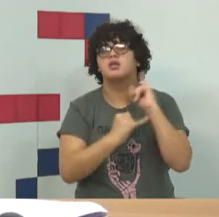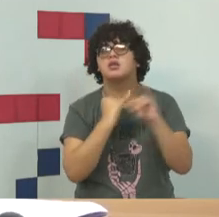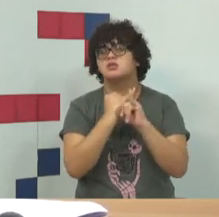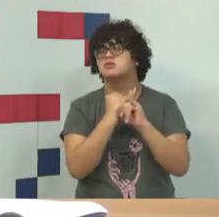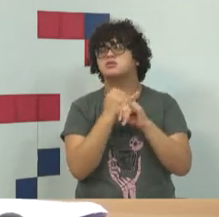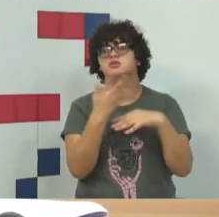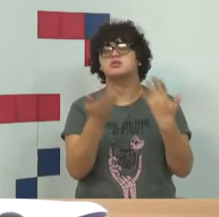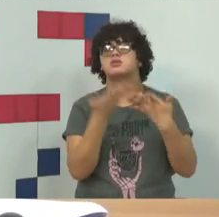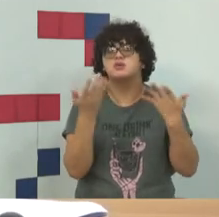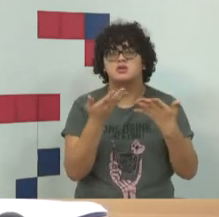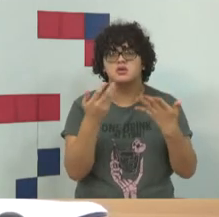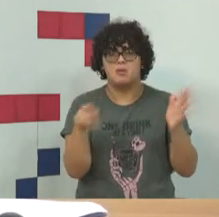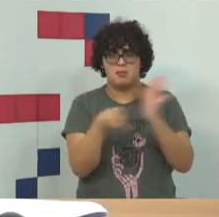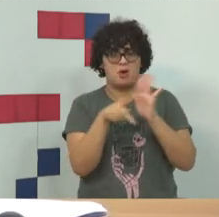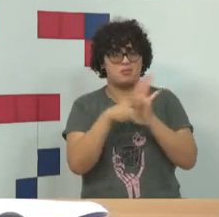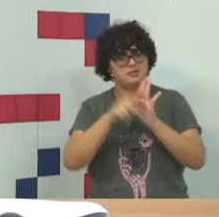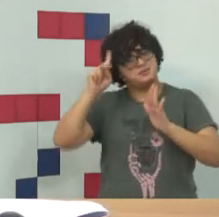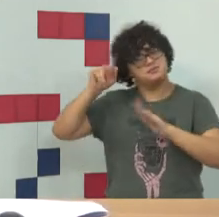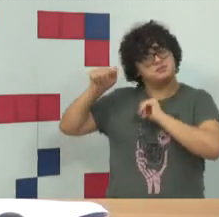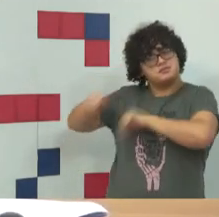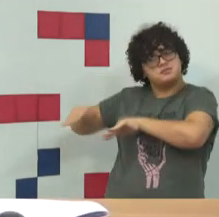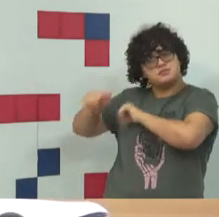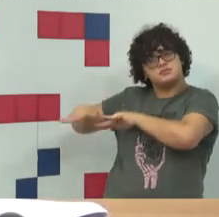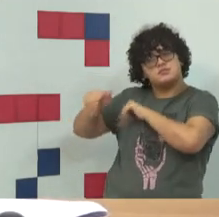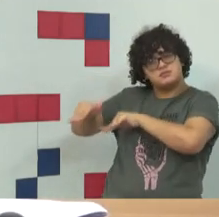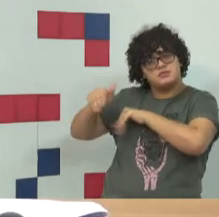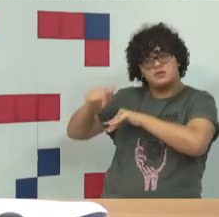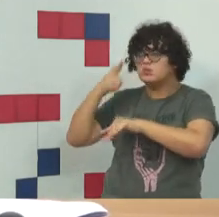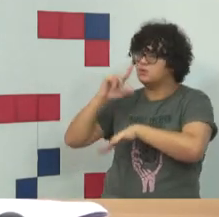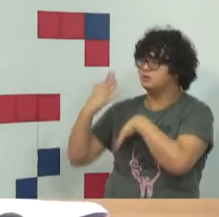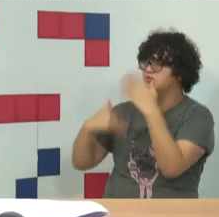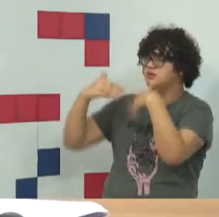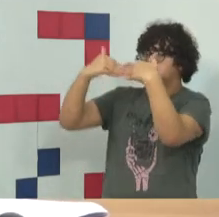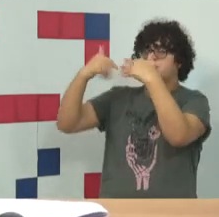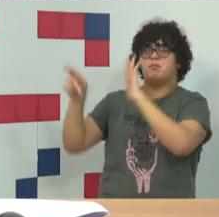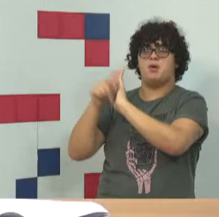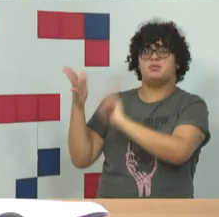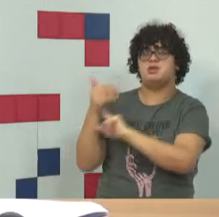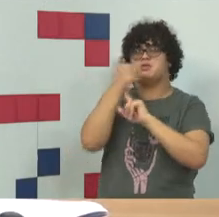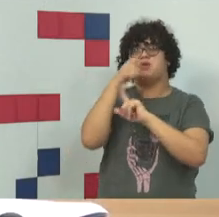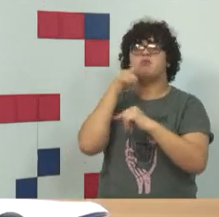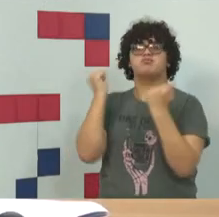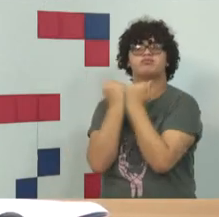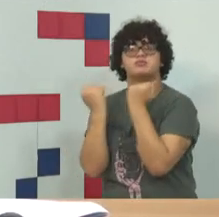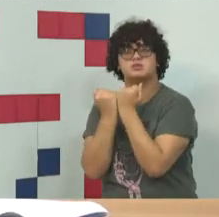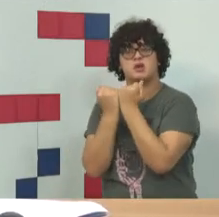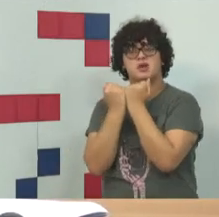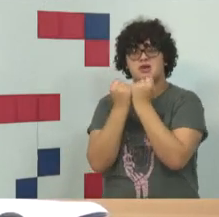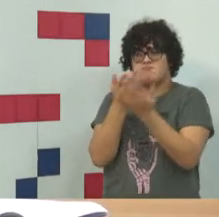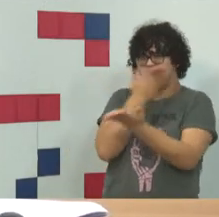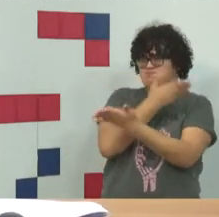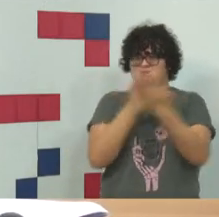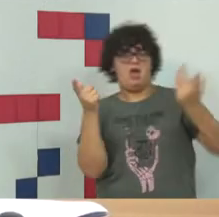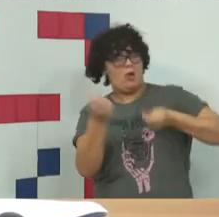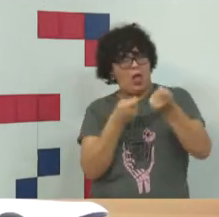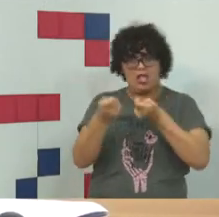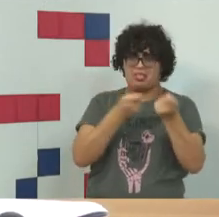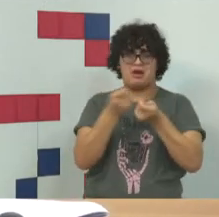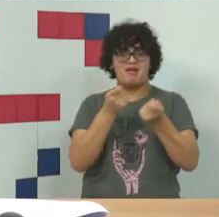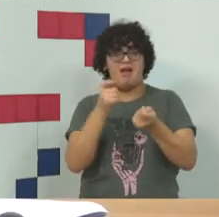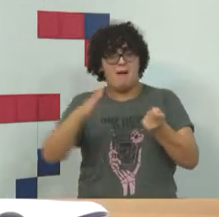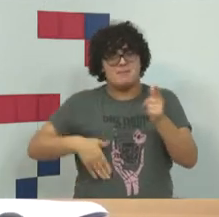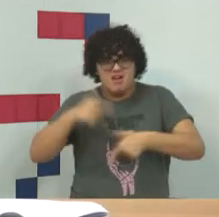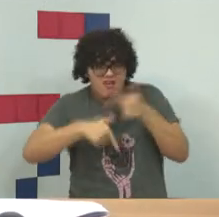no seio militar, com o desenvolvimento de tecnologia para a defesa, e escapa do controle, e cai nas mãos